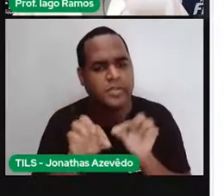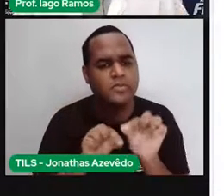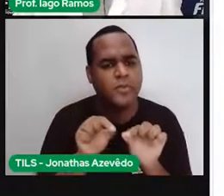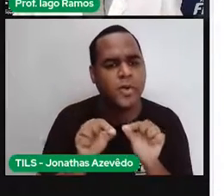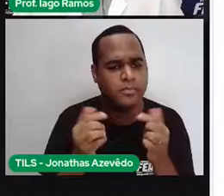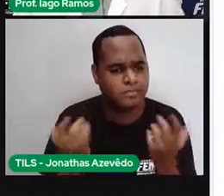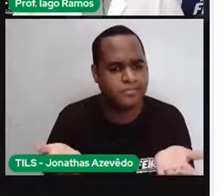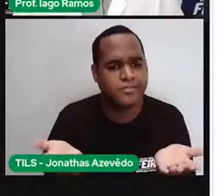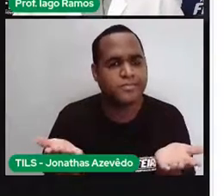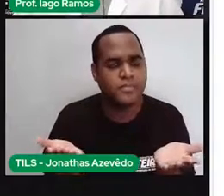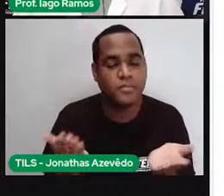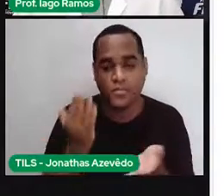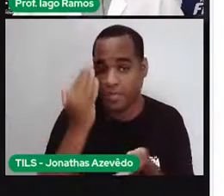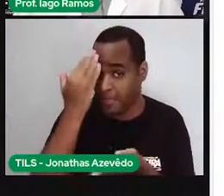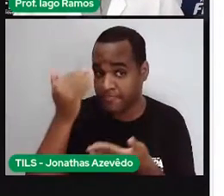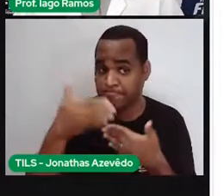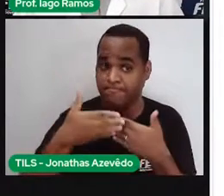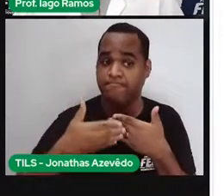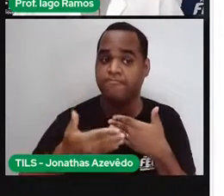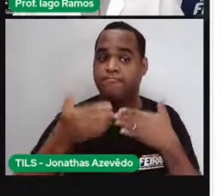Bom, então vamos avançar.